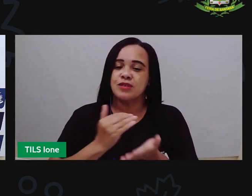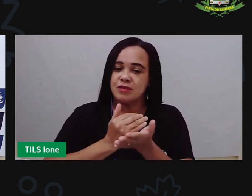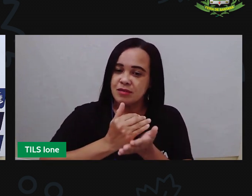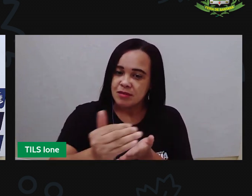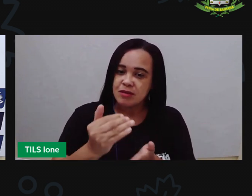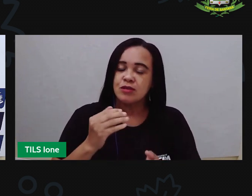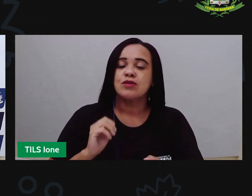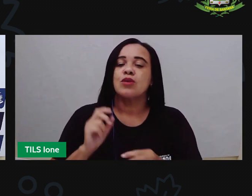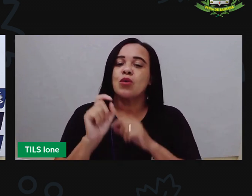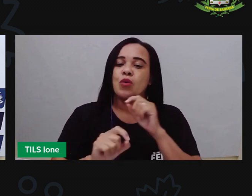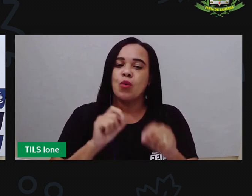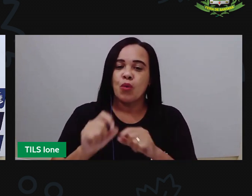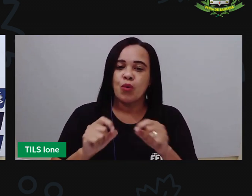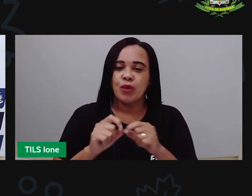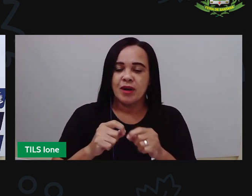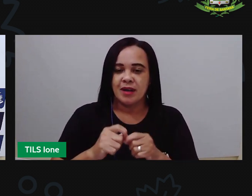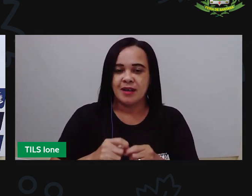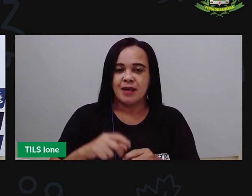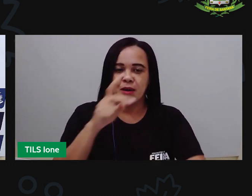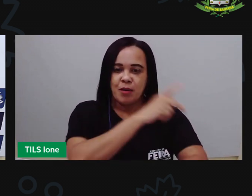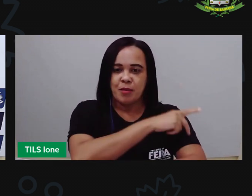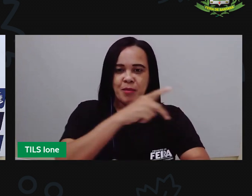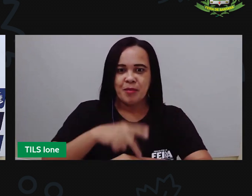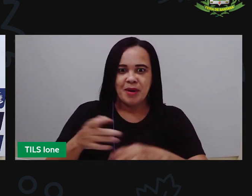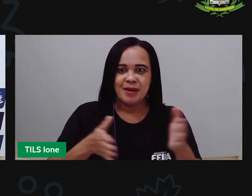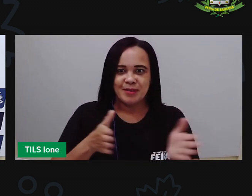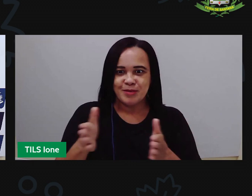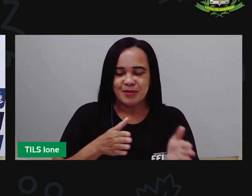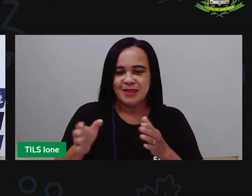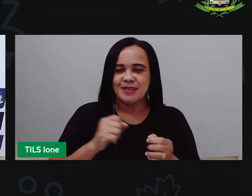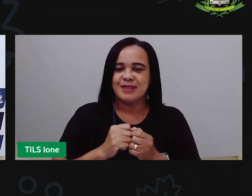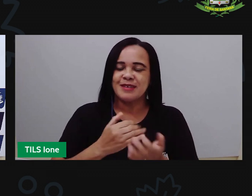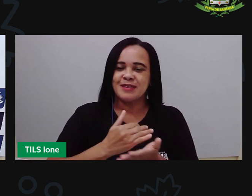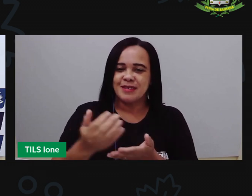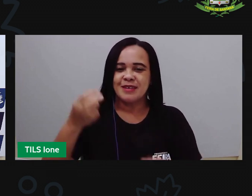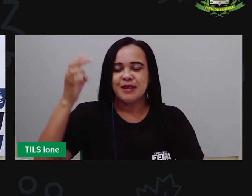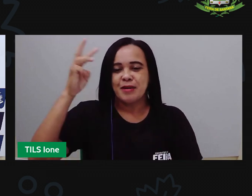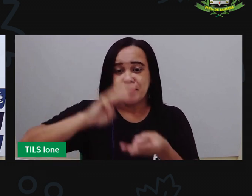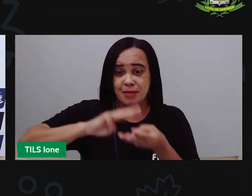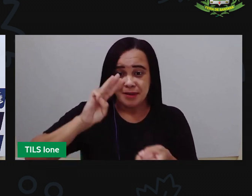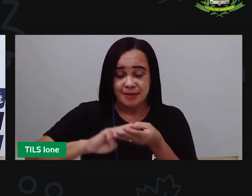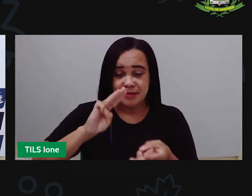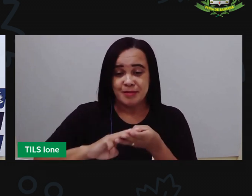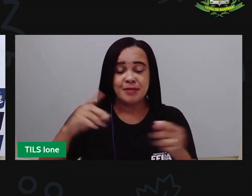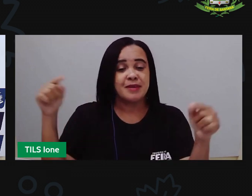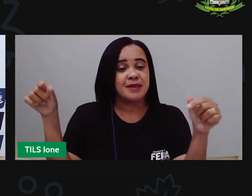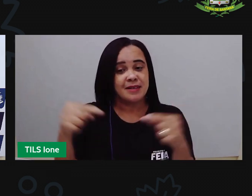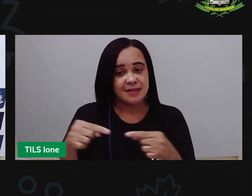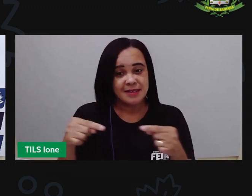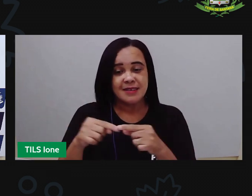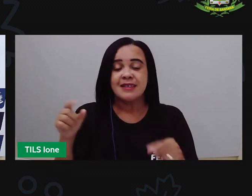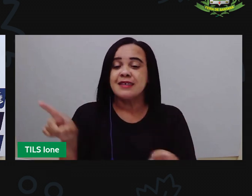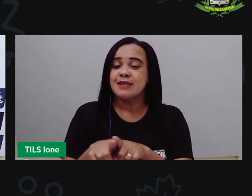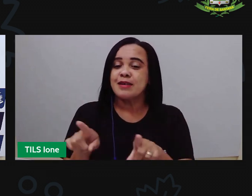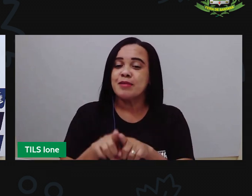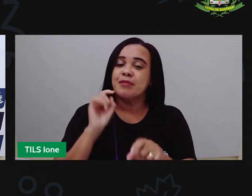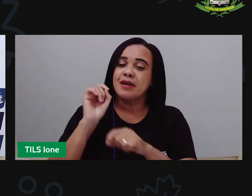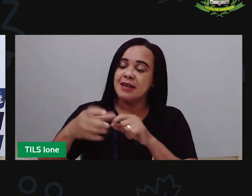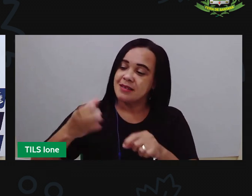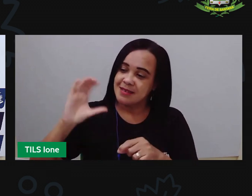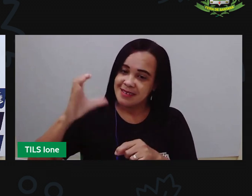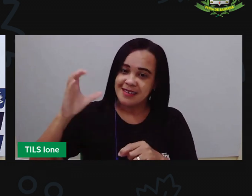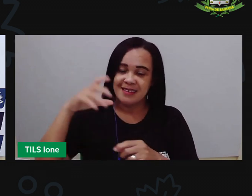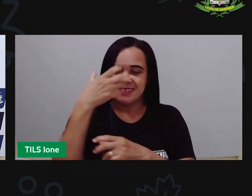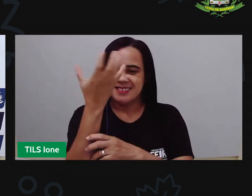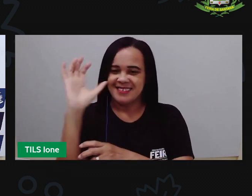ao nosso percurso pedagógico, seguindo com a aula de Matemática e Ciências da Natureza. Já vou mostrar para